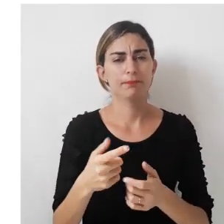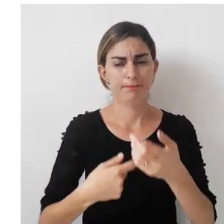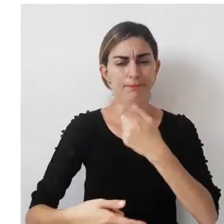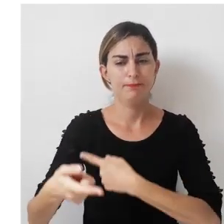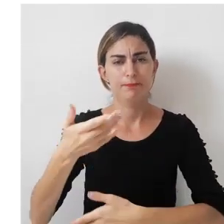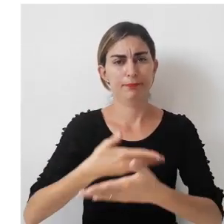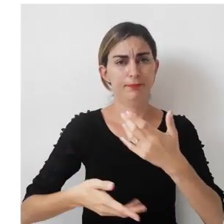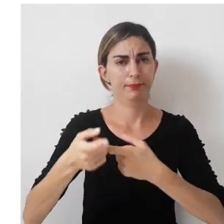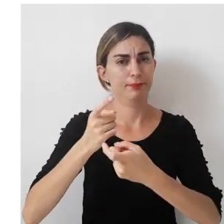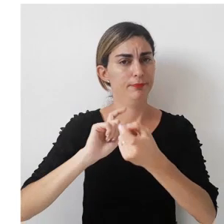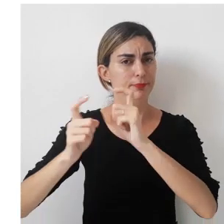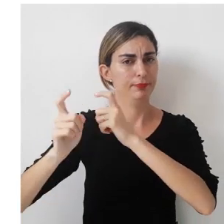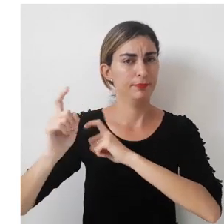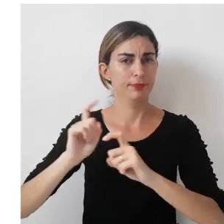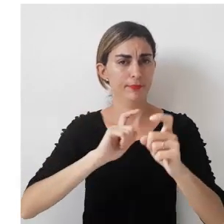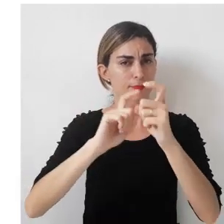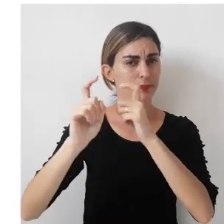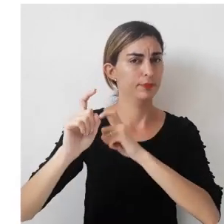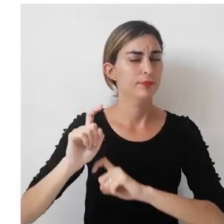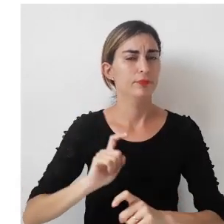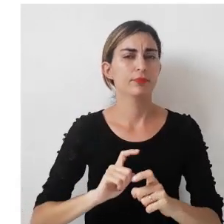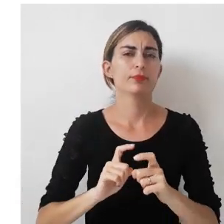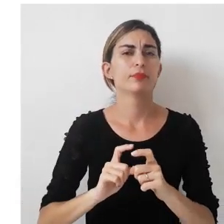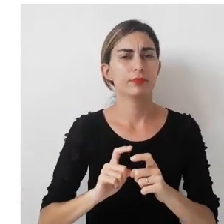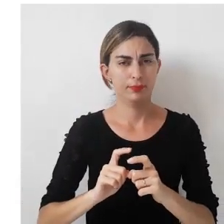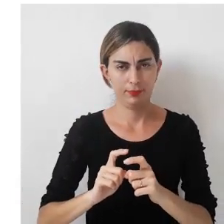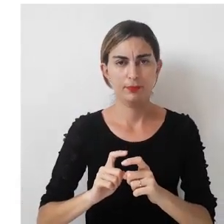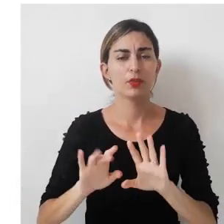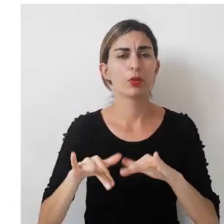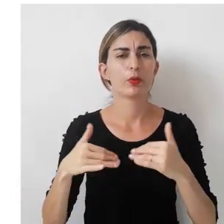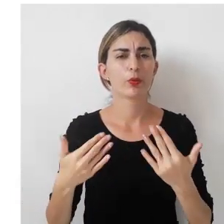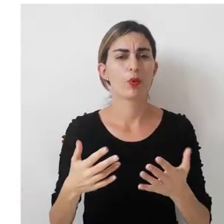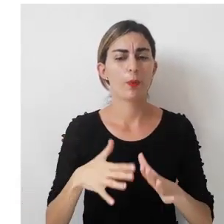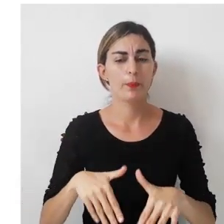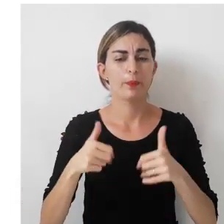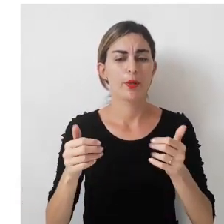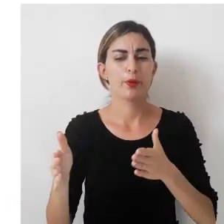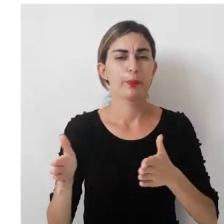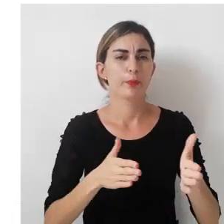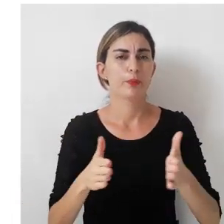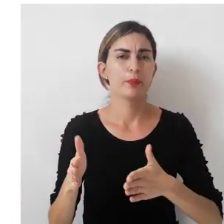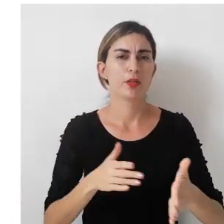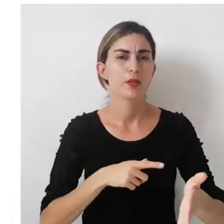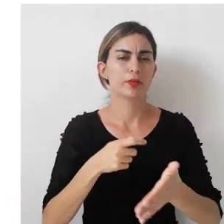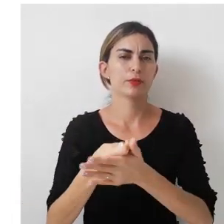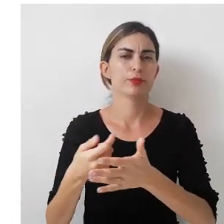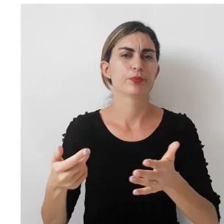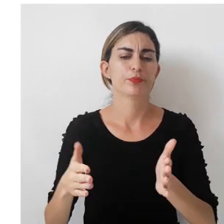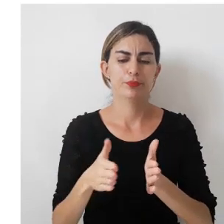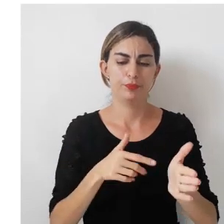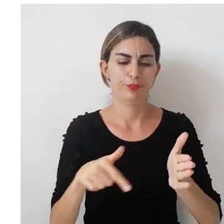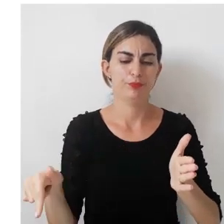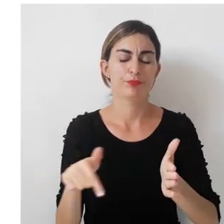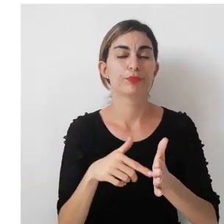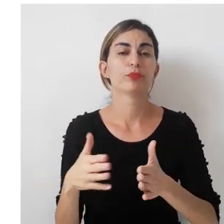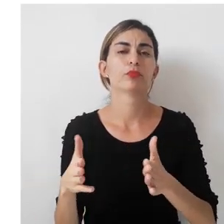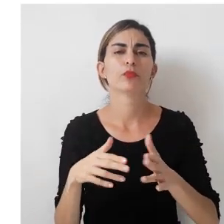existir uma negociação entre fornecedor e comprador. Qual o melhor prazo deverá ser